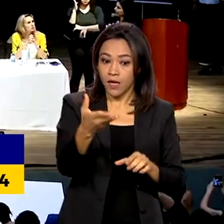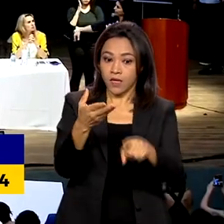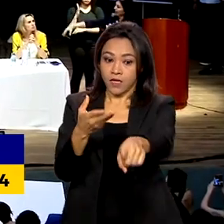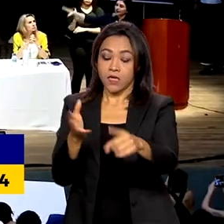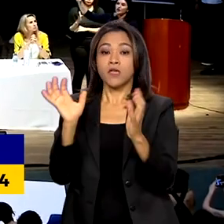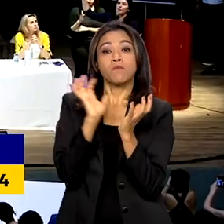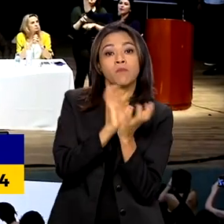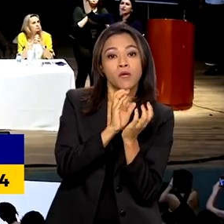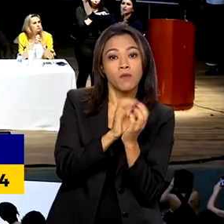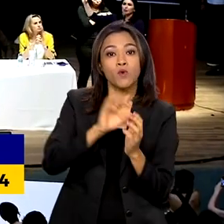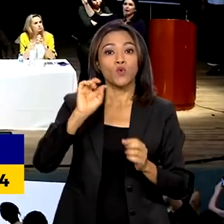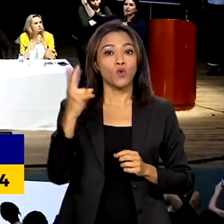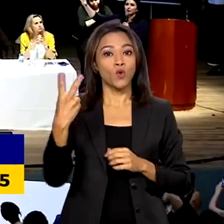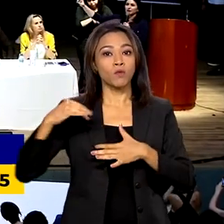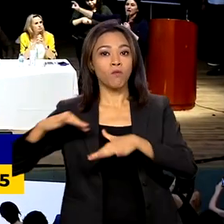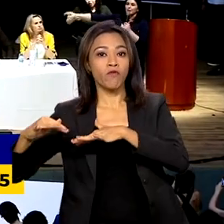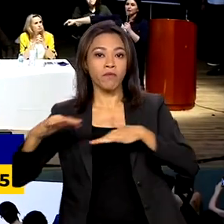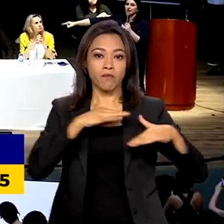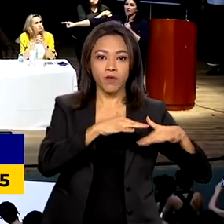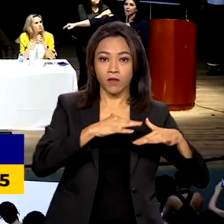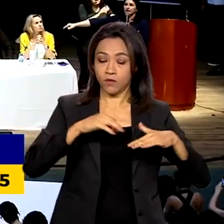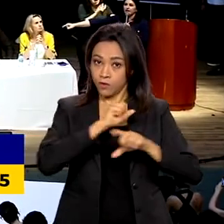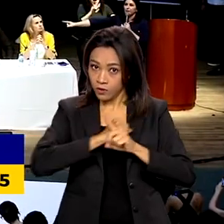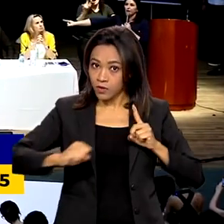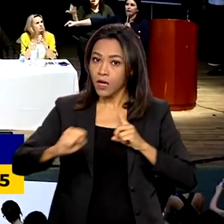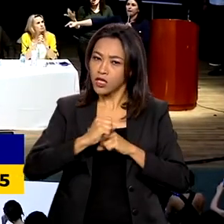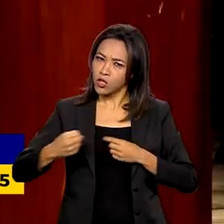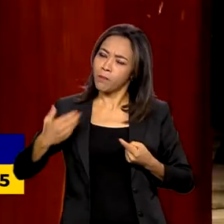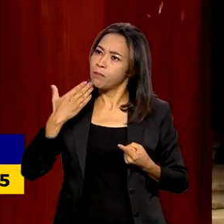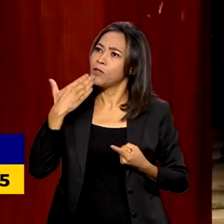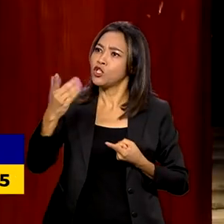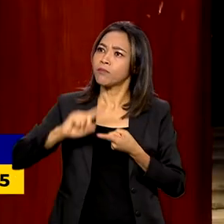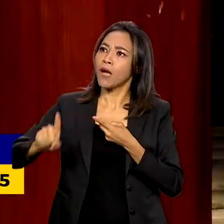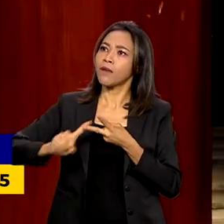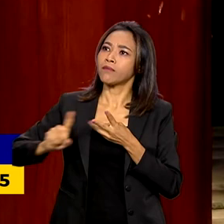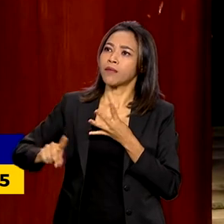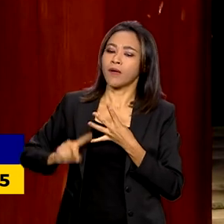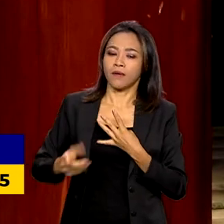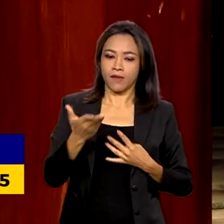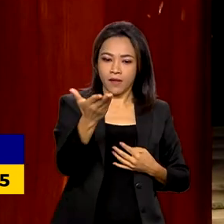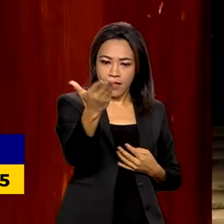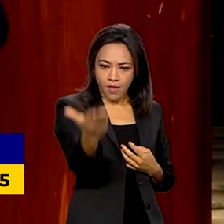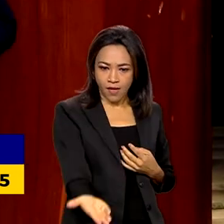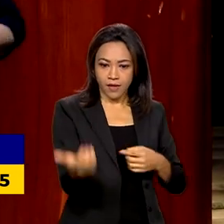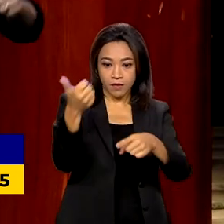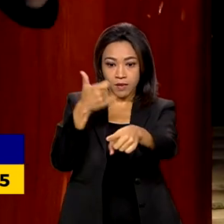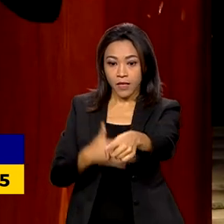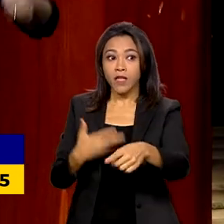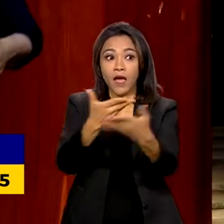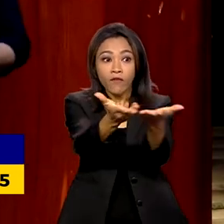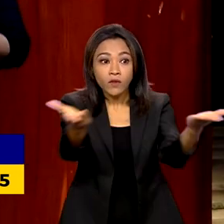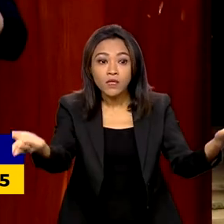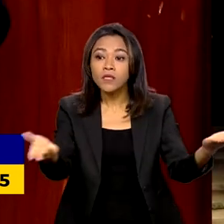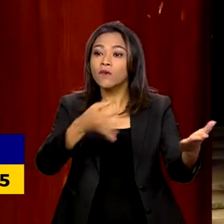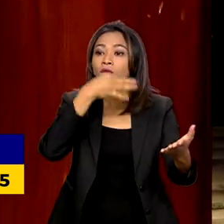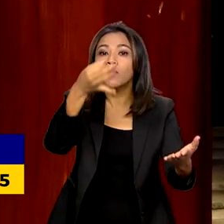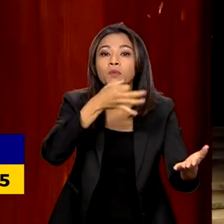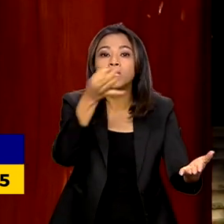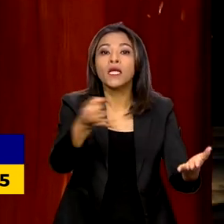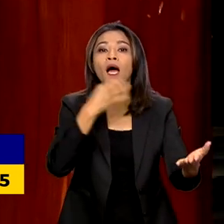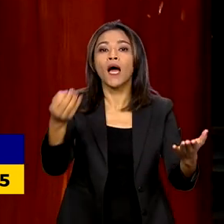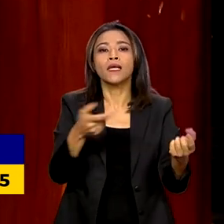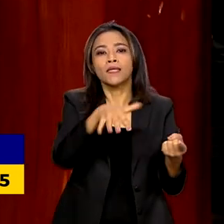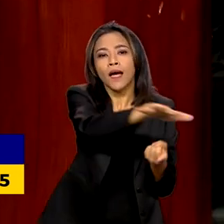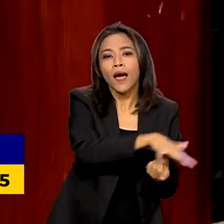movimentos sociais também estão elaborando reivindicações. São vocês que vão dizer o que é a prioridade na educação,